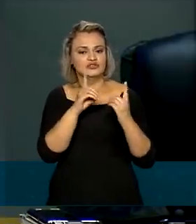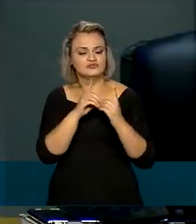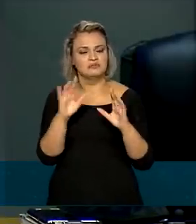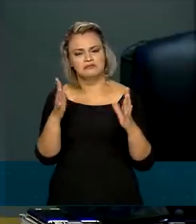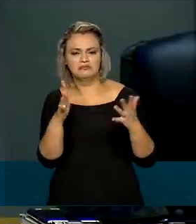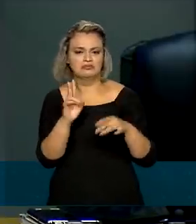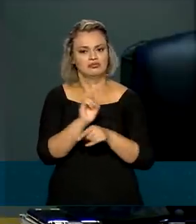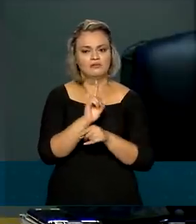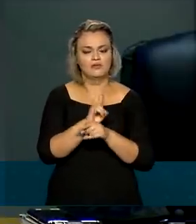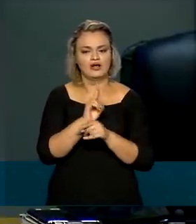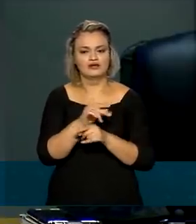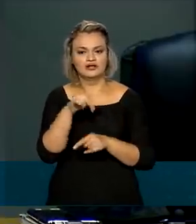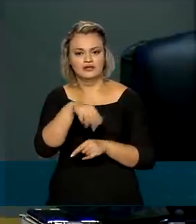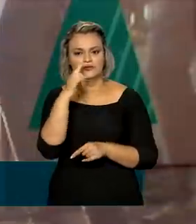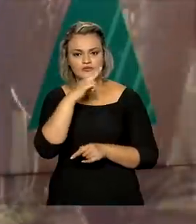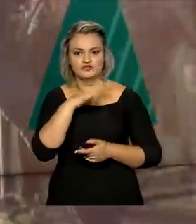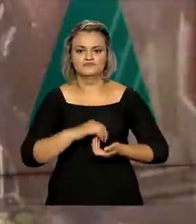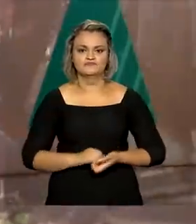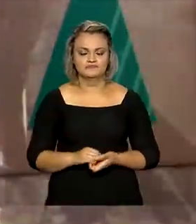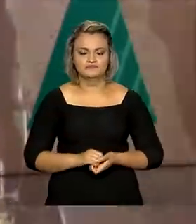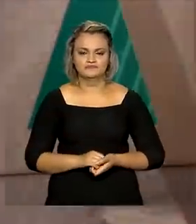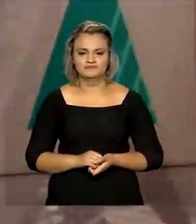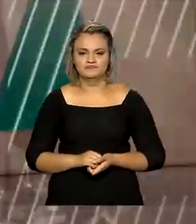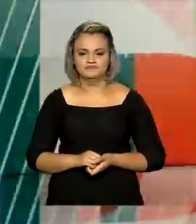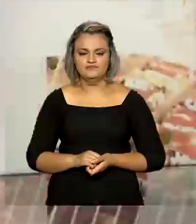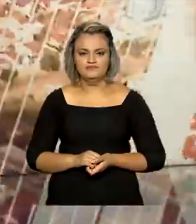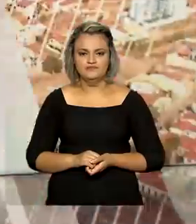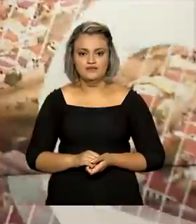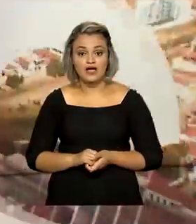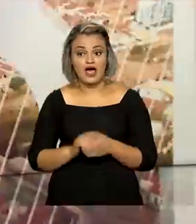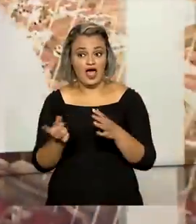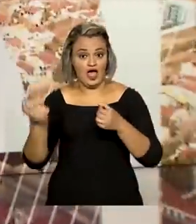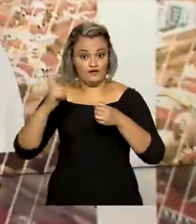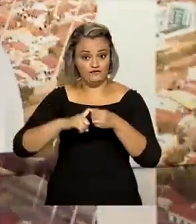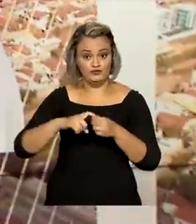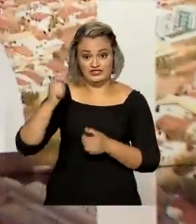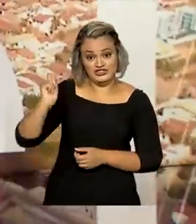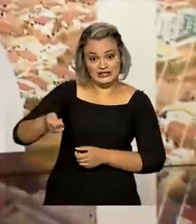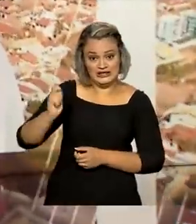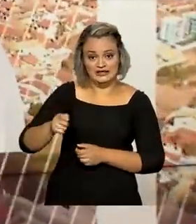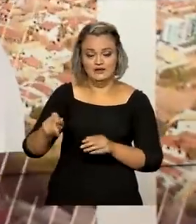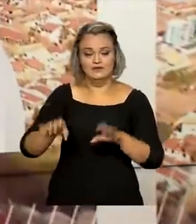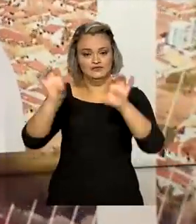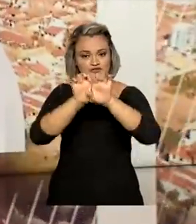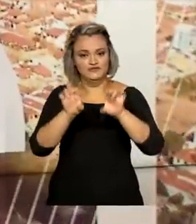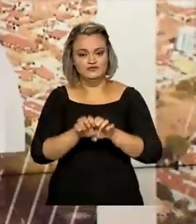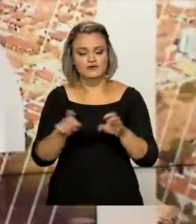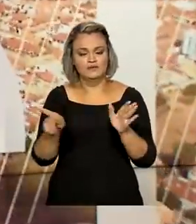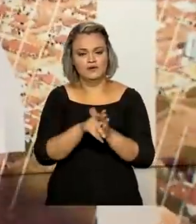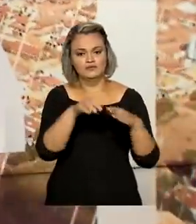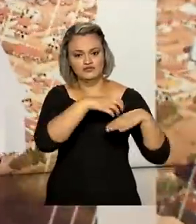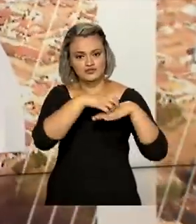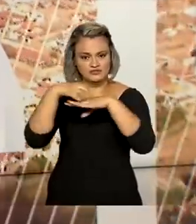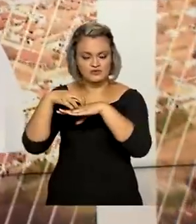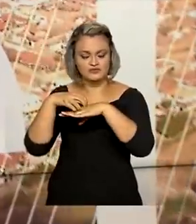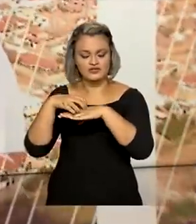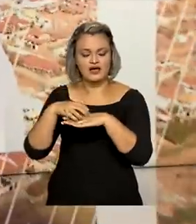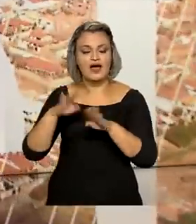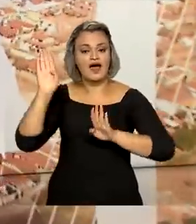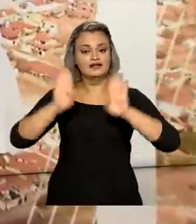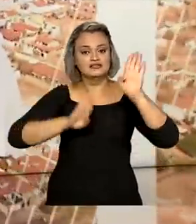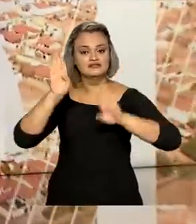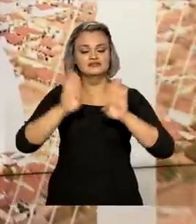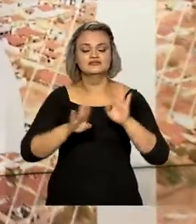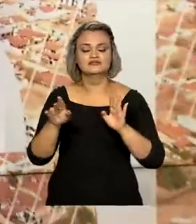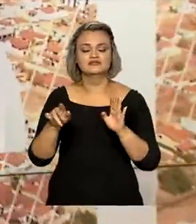temporário e caráter emergencial. Para marcar a retomada de leilões de infraestrutura de transportes, foi licitada a rodovia